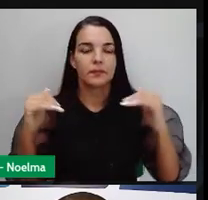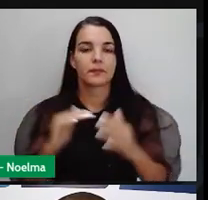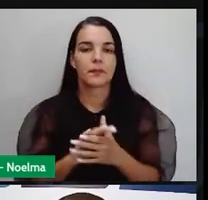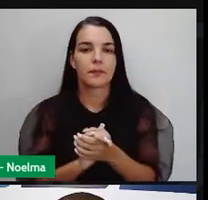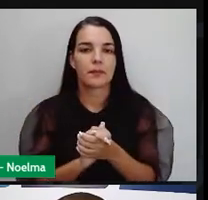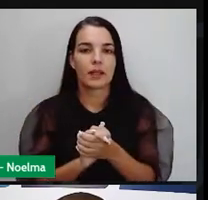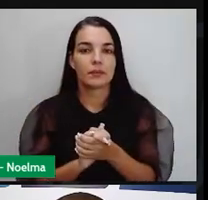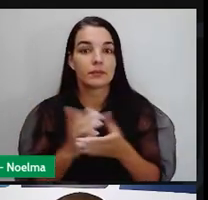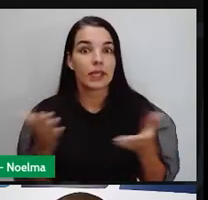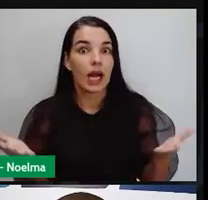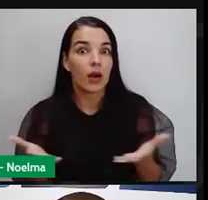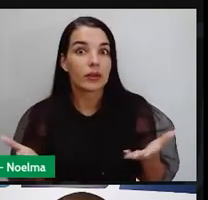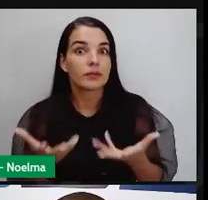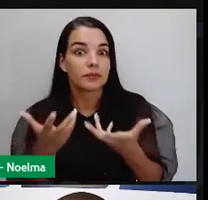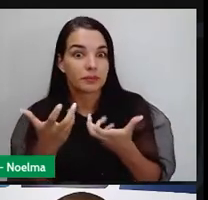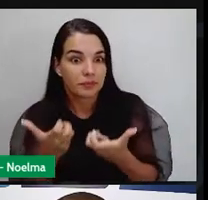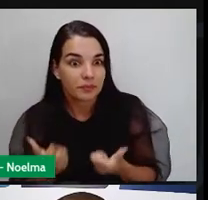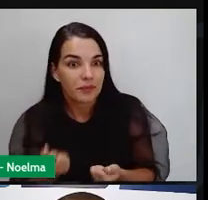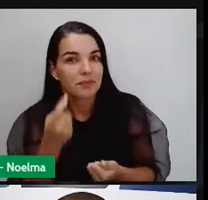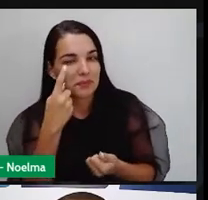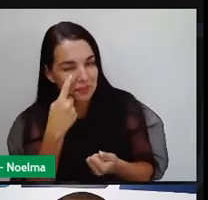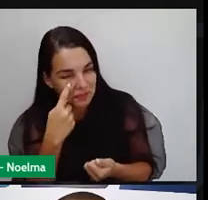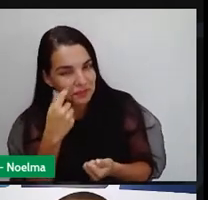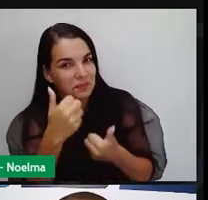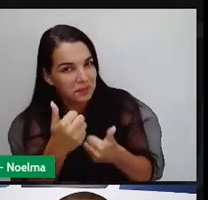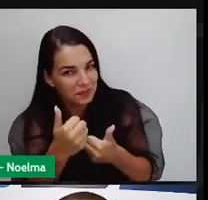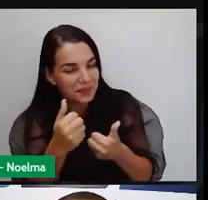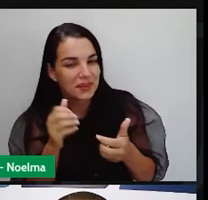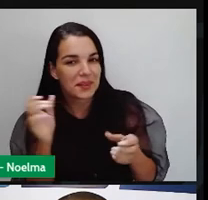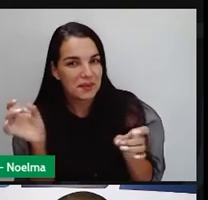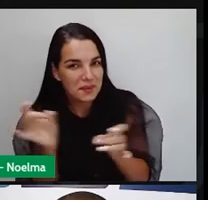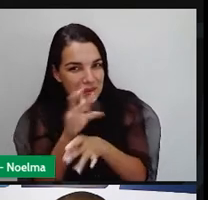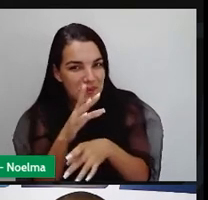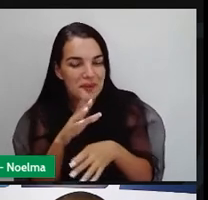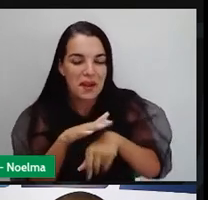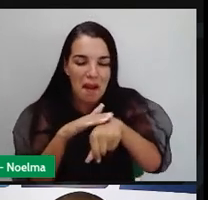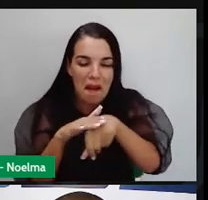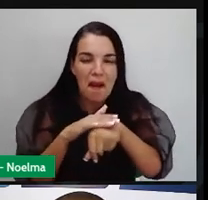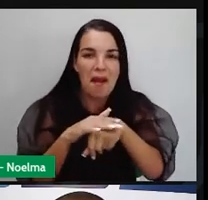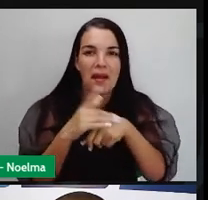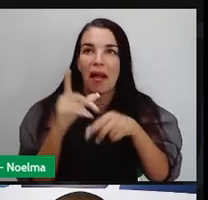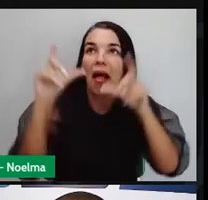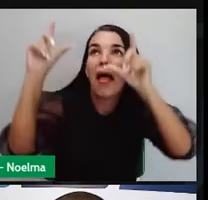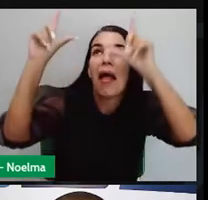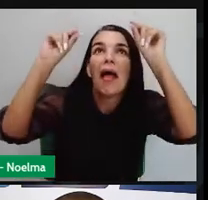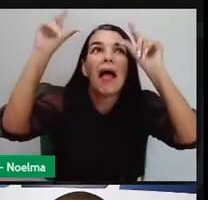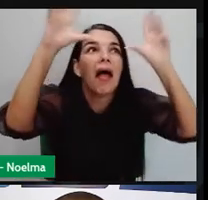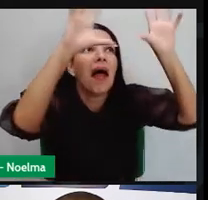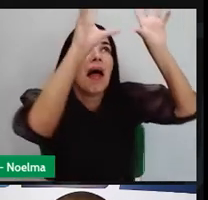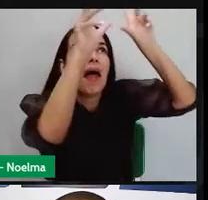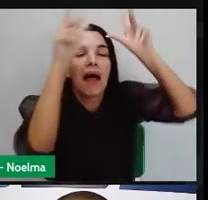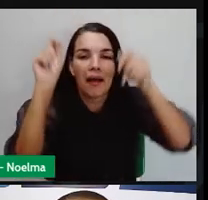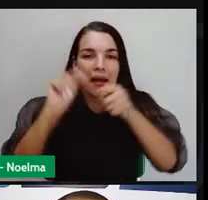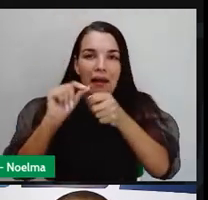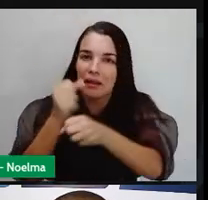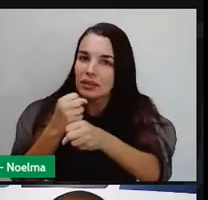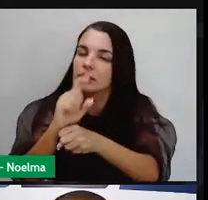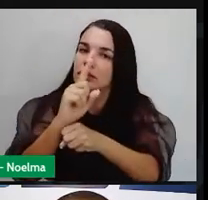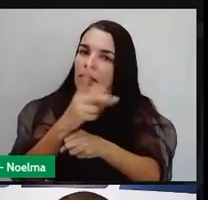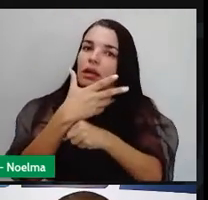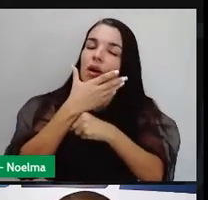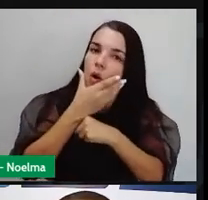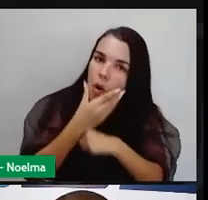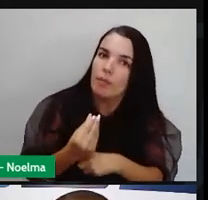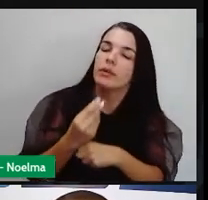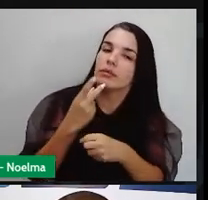Bora valorizar o trabalho dos caras e bora parar com conversa de dizer que foi alienígena que construiu aquilo. Não. Foi